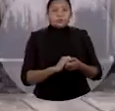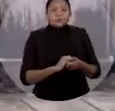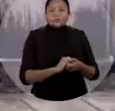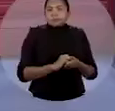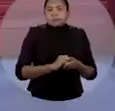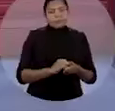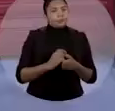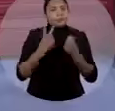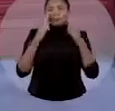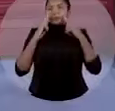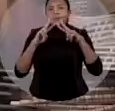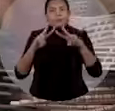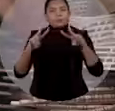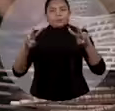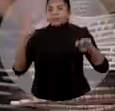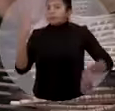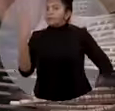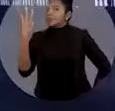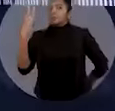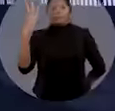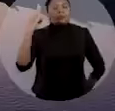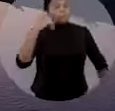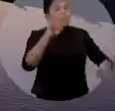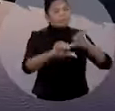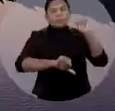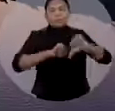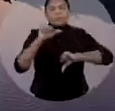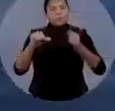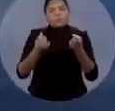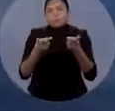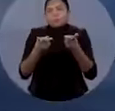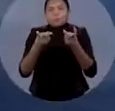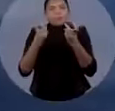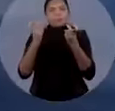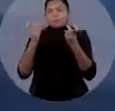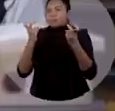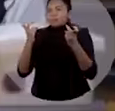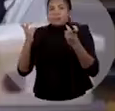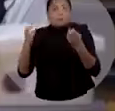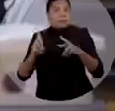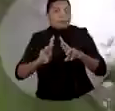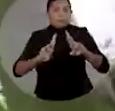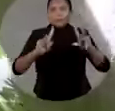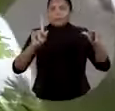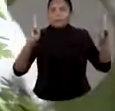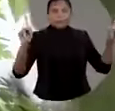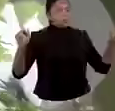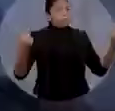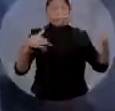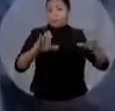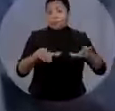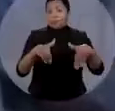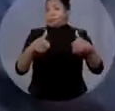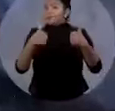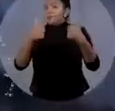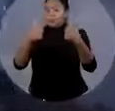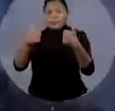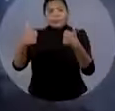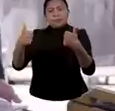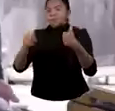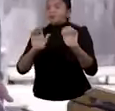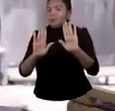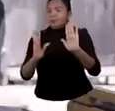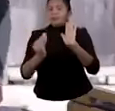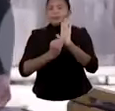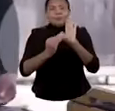Olha aí, o Maranhão mudou, ora vejam só, está ficando diferente, já está bem melhor, mas tem